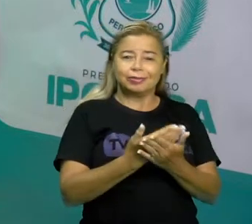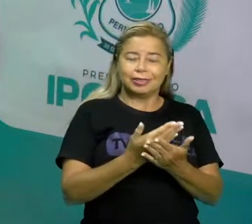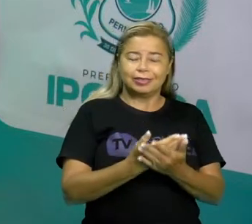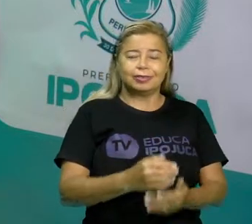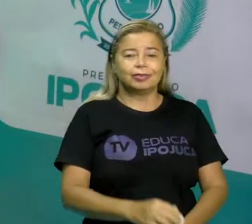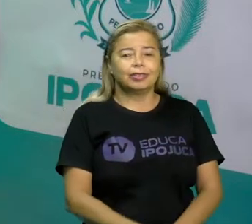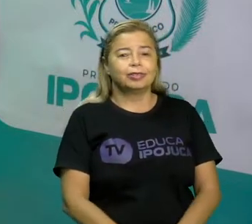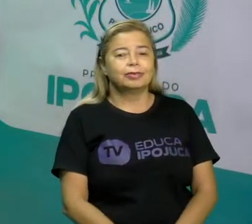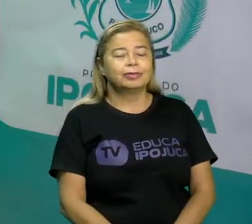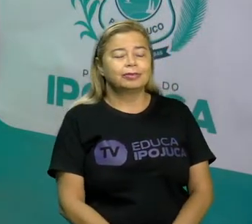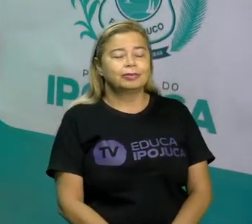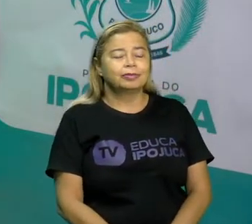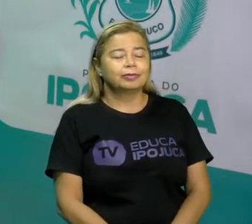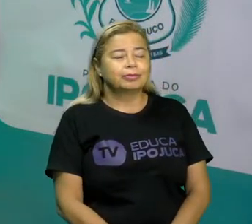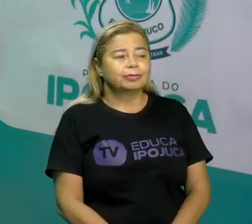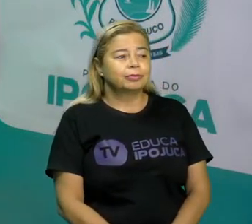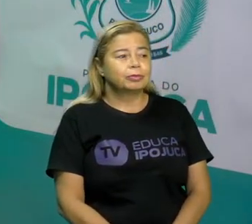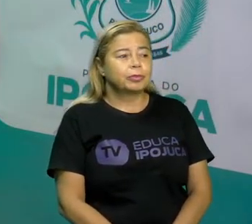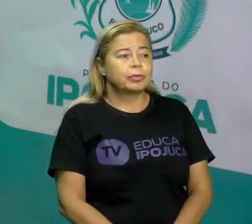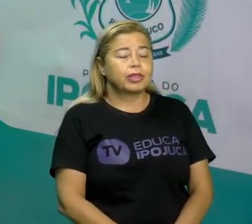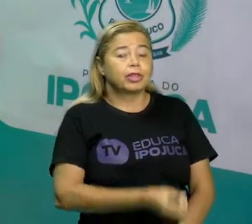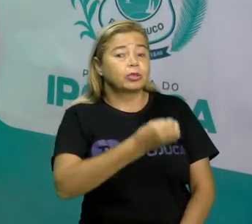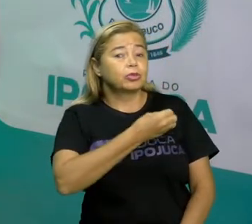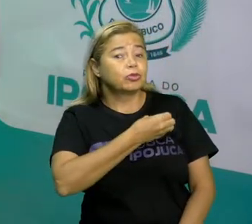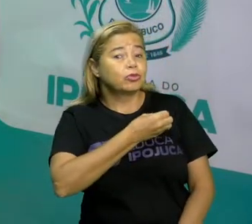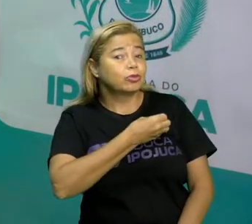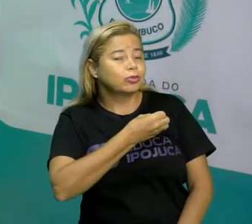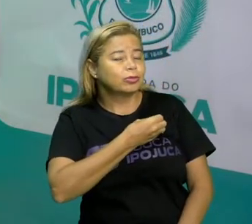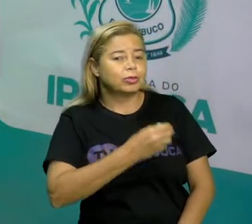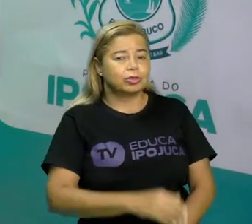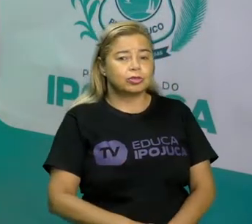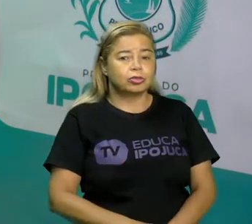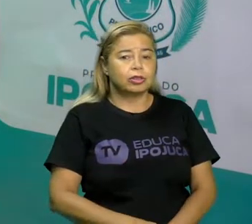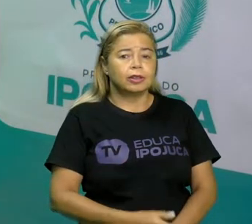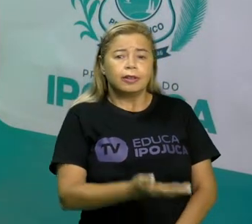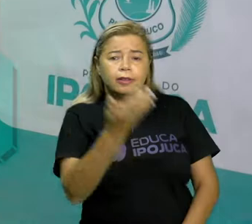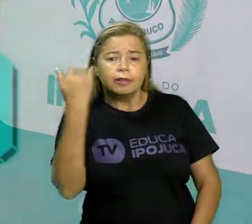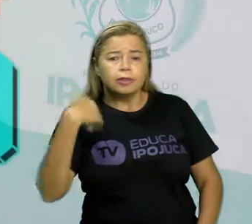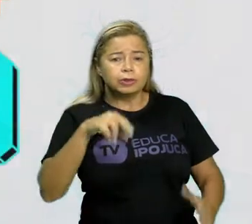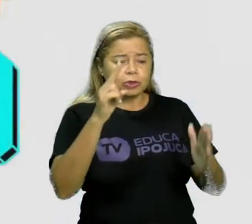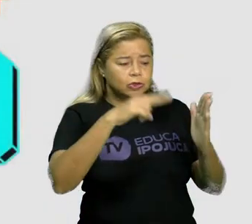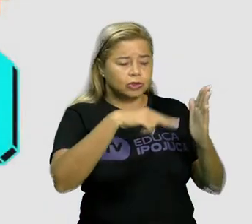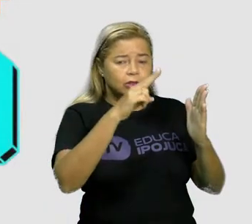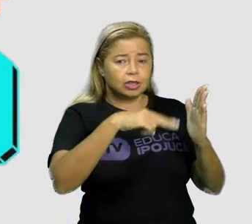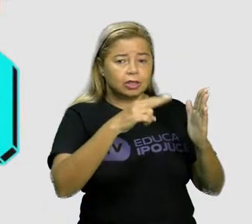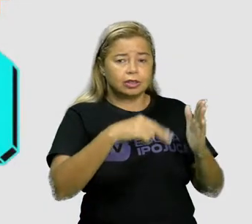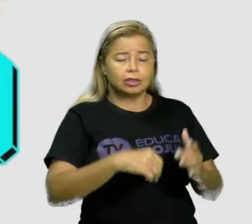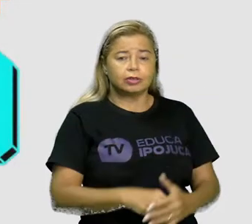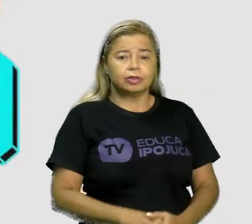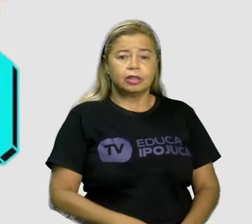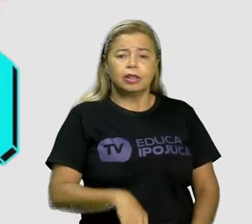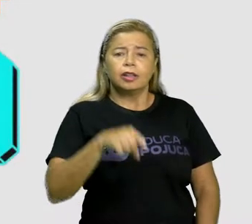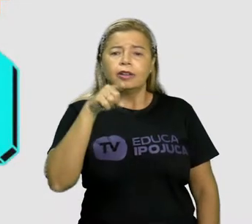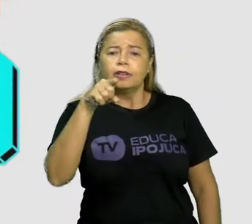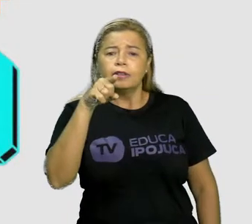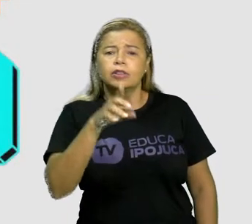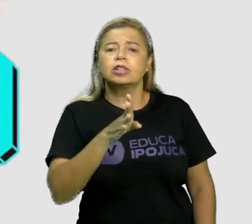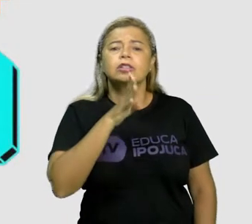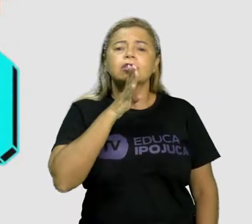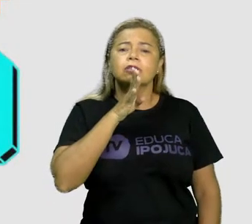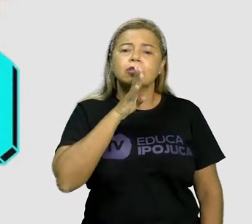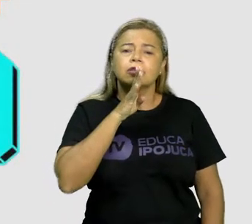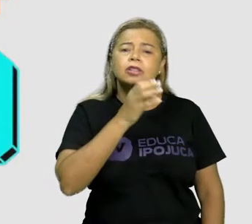Os números, vamos ler aqui comigo. Os números. Você conhece os numerais?